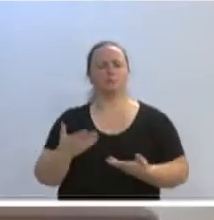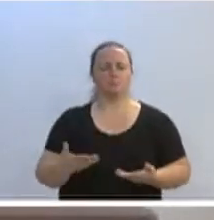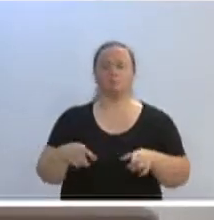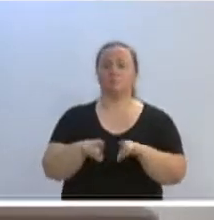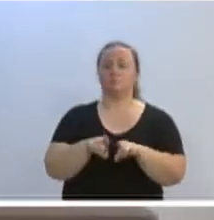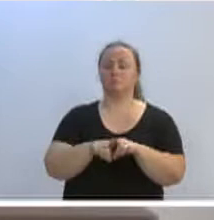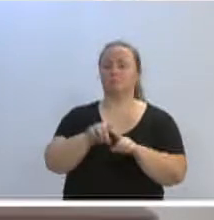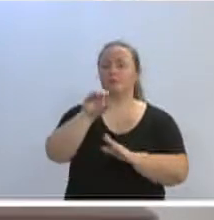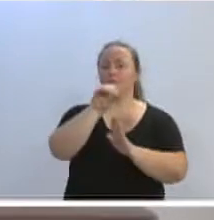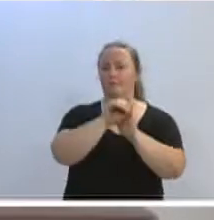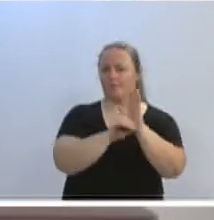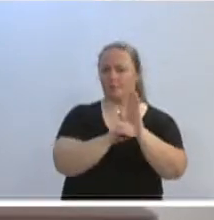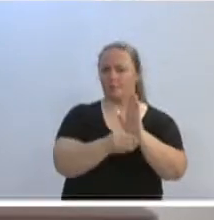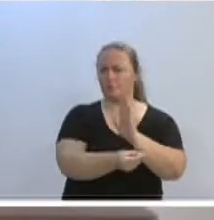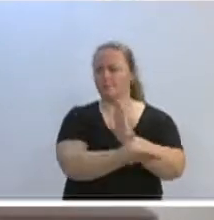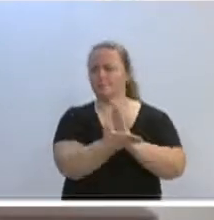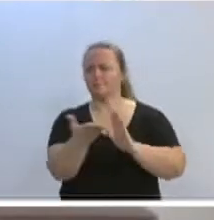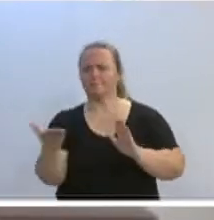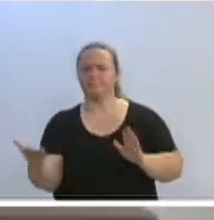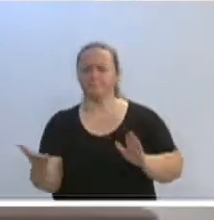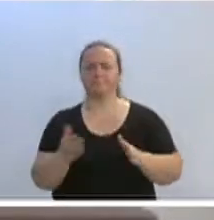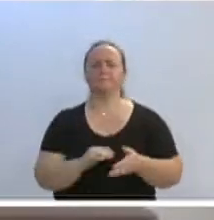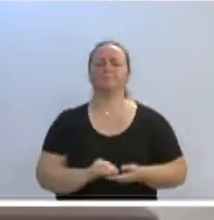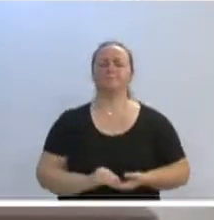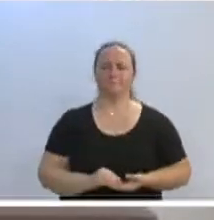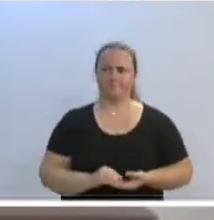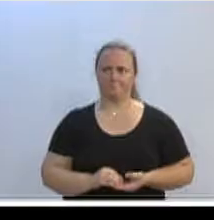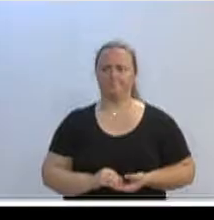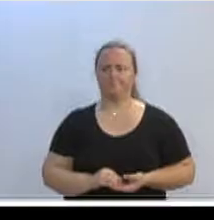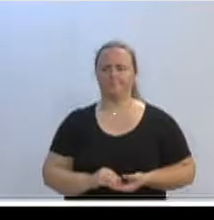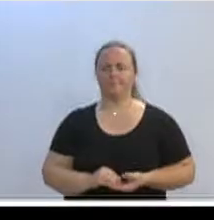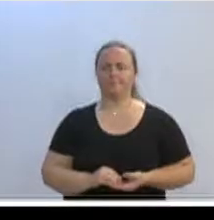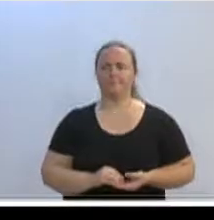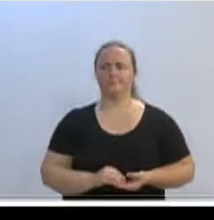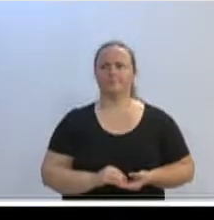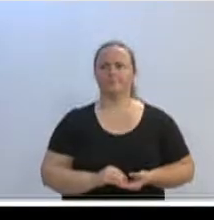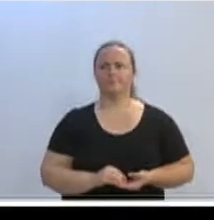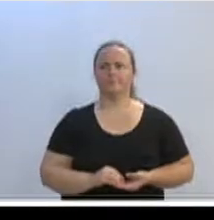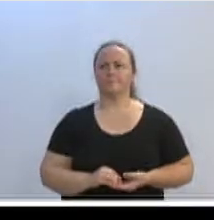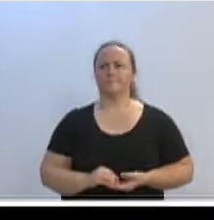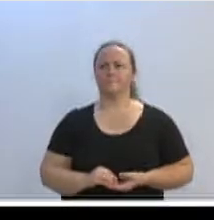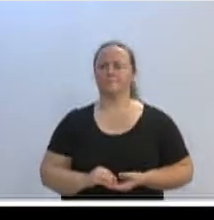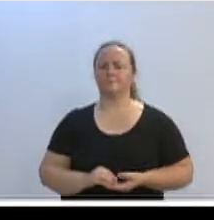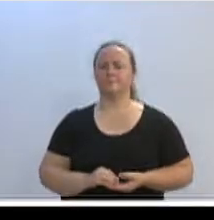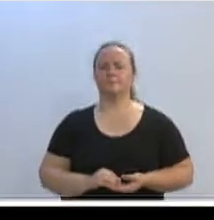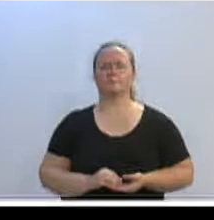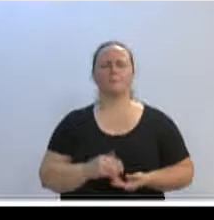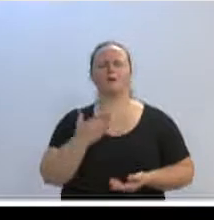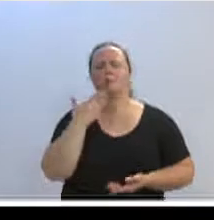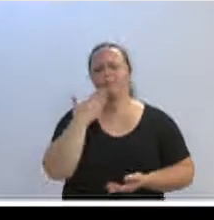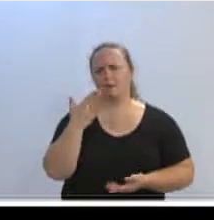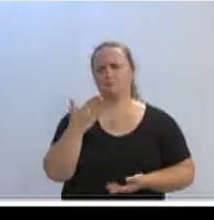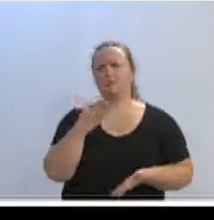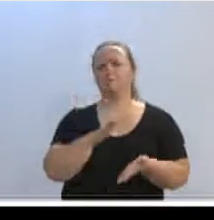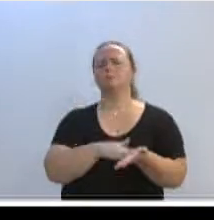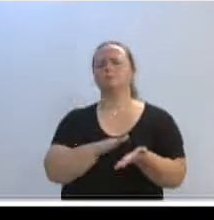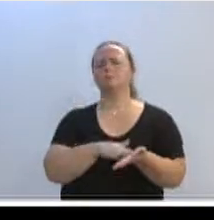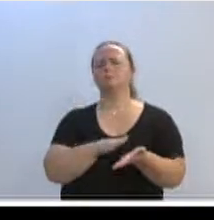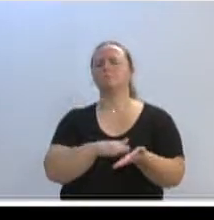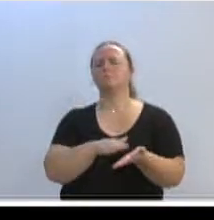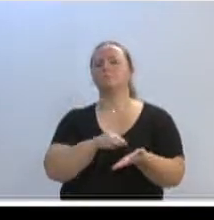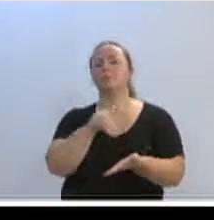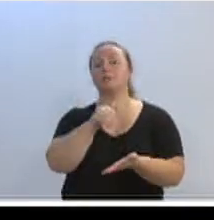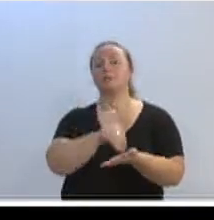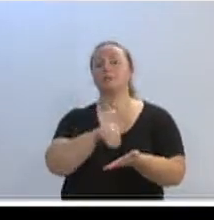repassado pela Secretaria de Estado da Educação ao CEDUPES aqui de Blumenau, e fazer cobranças junto ao Secretário de Estado da Educação.